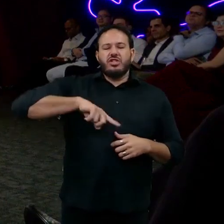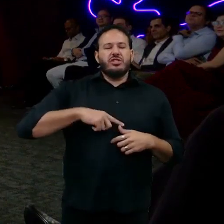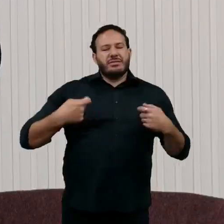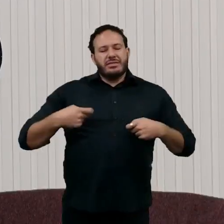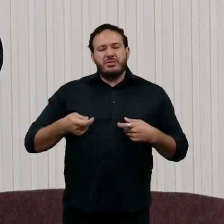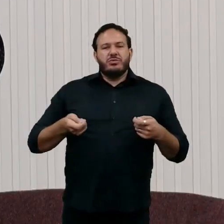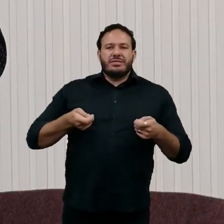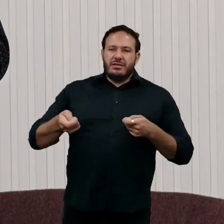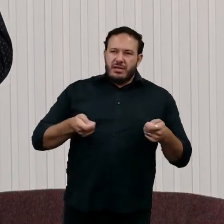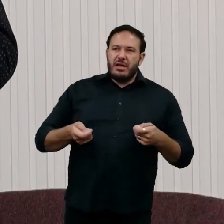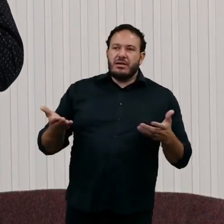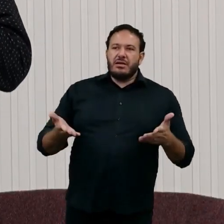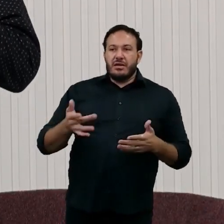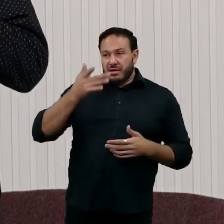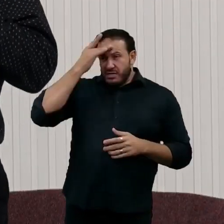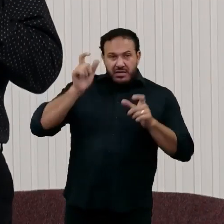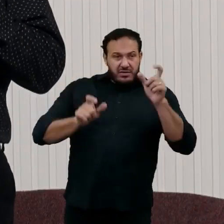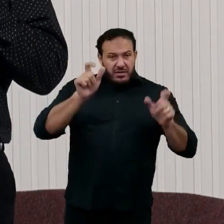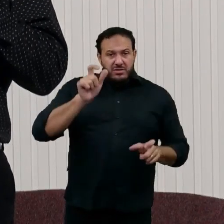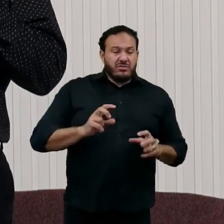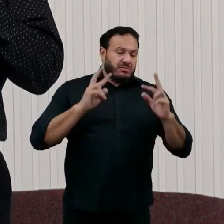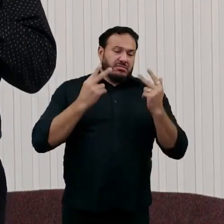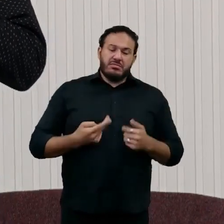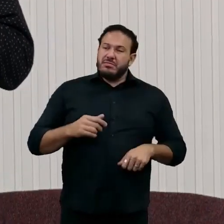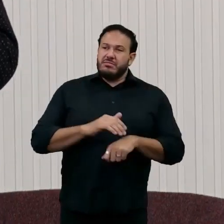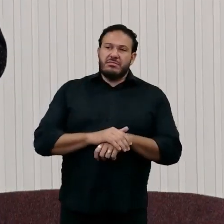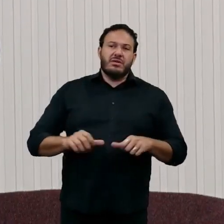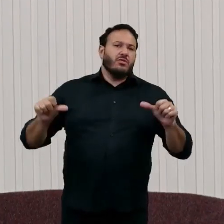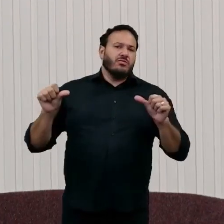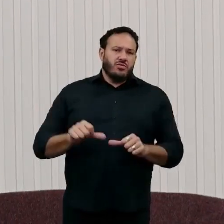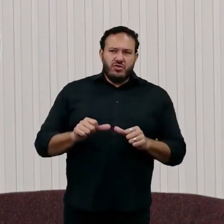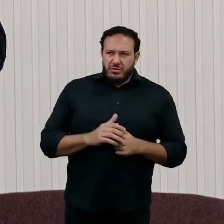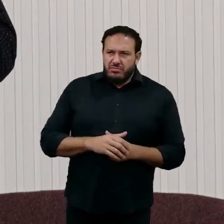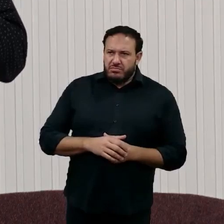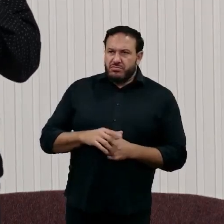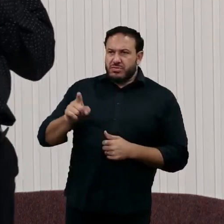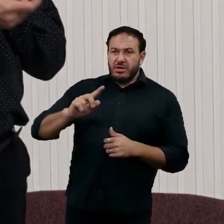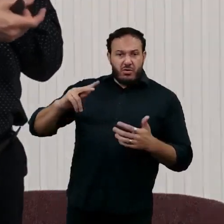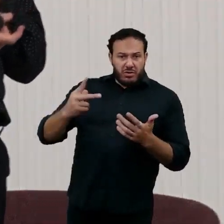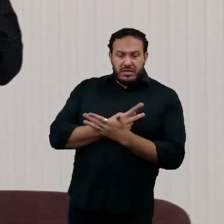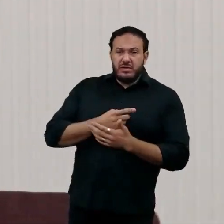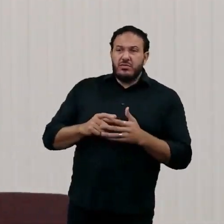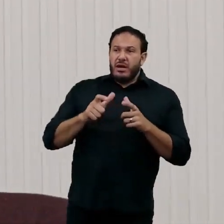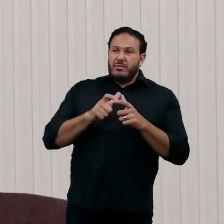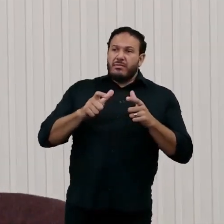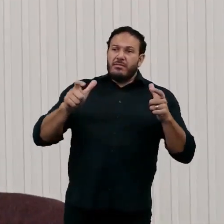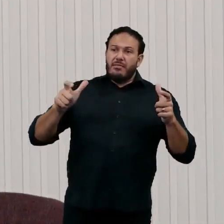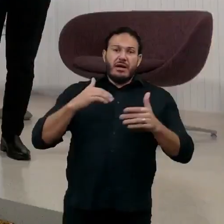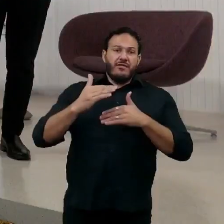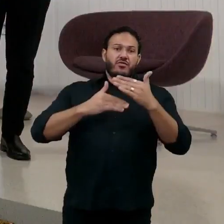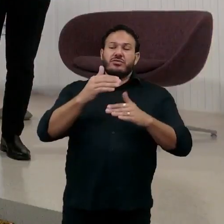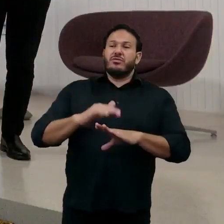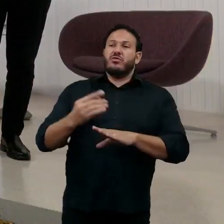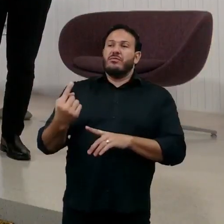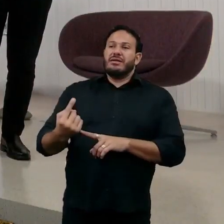humanidade que é seu pior inimigo e o que funcionou para a evolução no passado e precisamos mudar